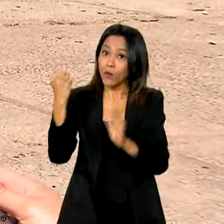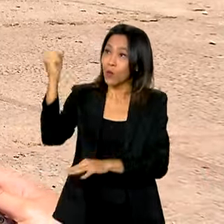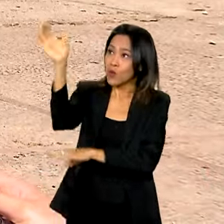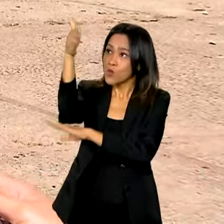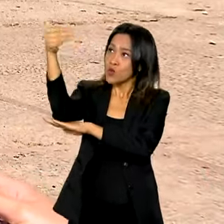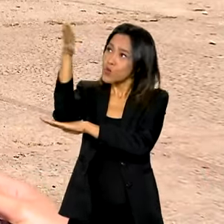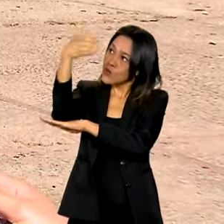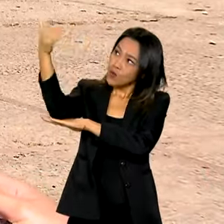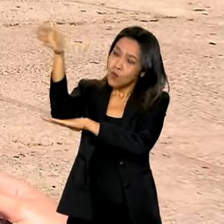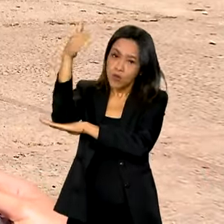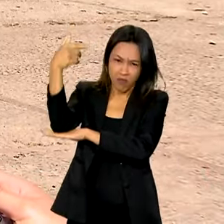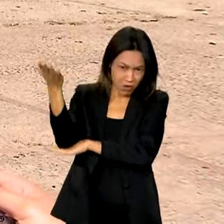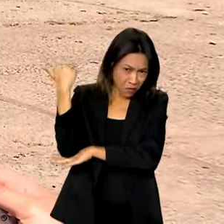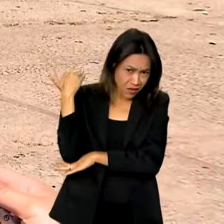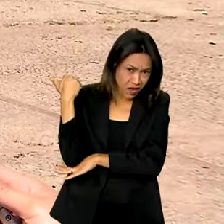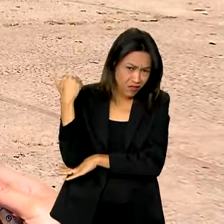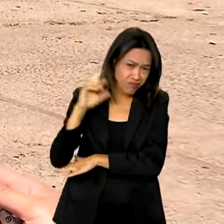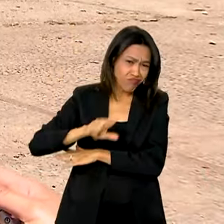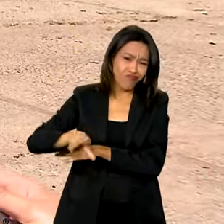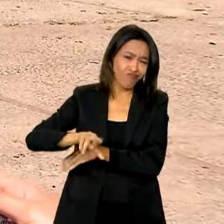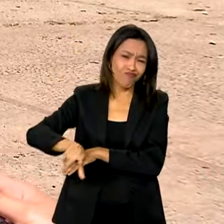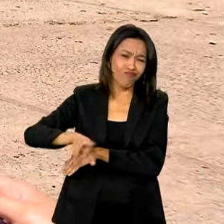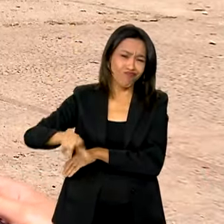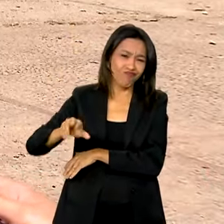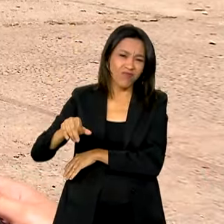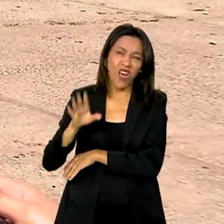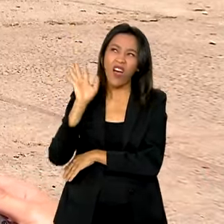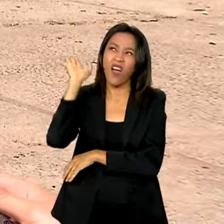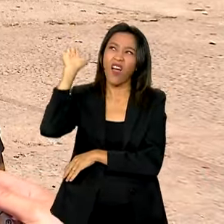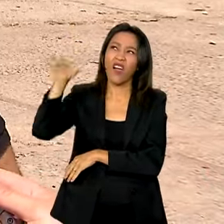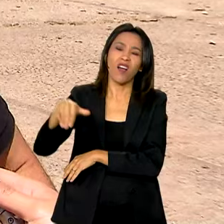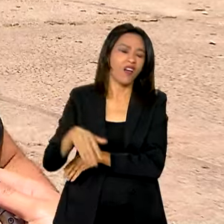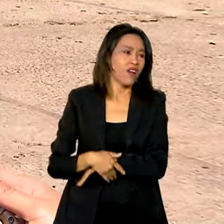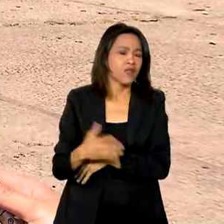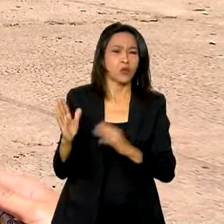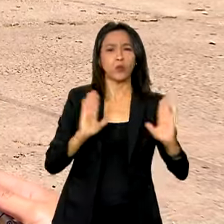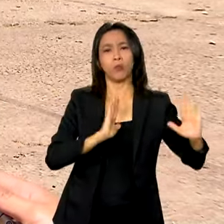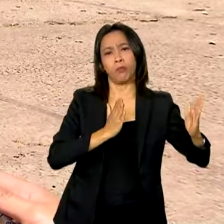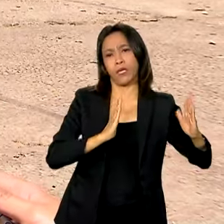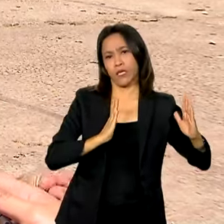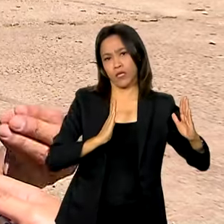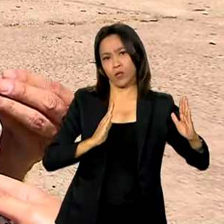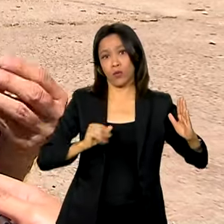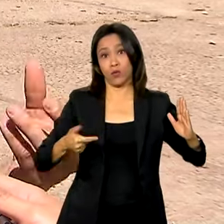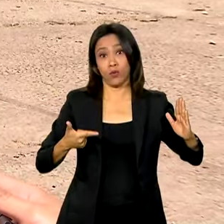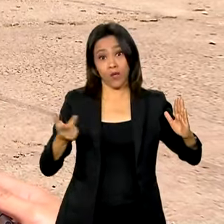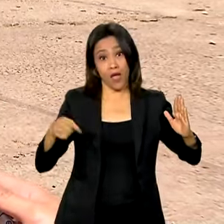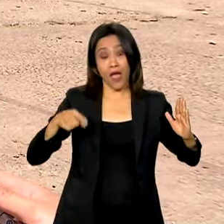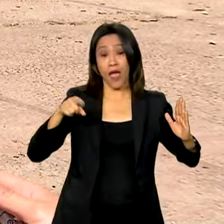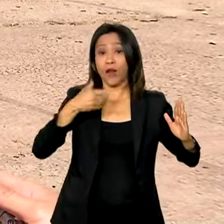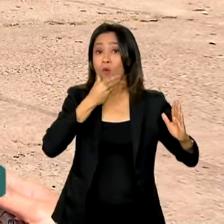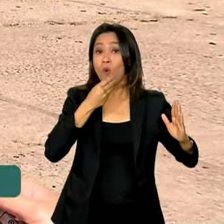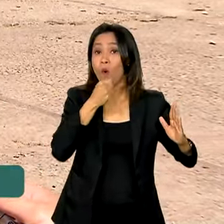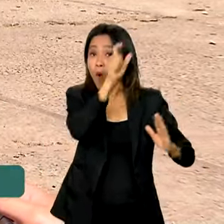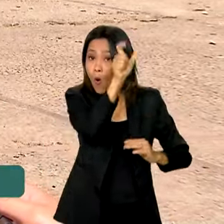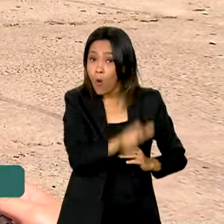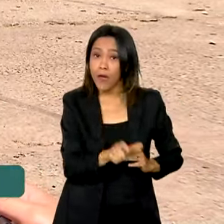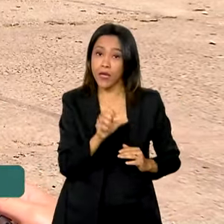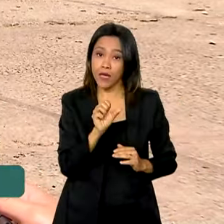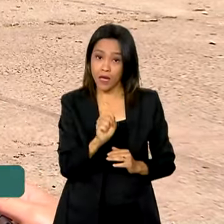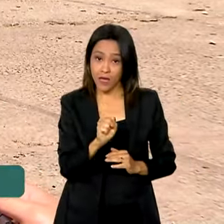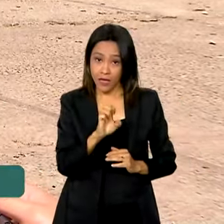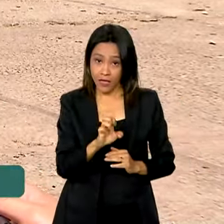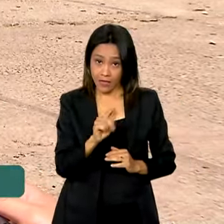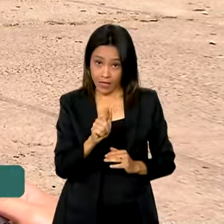Praça de Brasília, mas no início não foi assim. Ela foi bem mal vista durante a construção. Ela é uma obra do arquiteto Sérgio Bernardes,